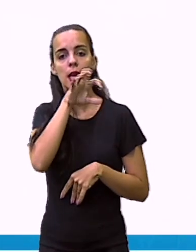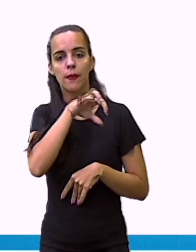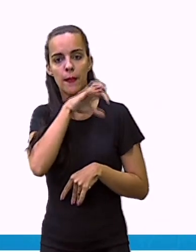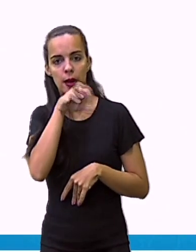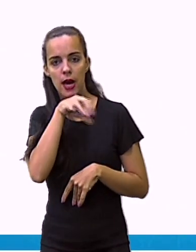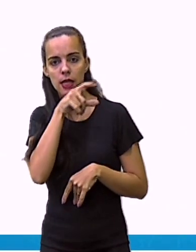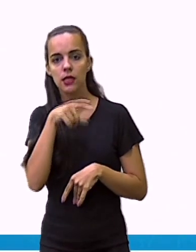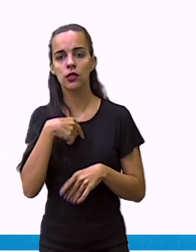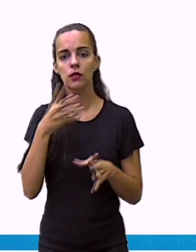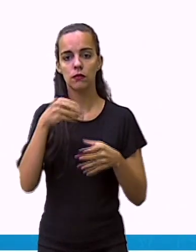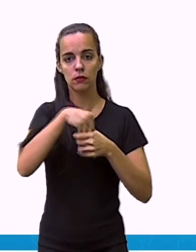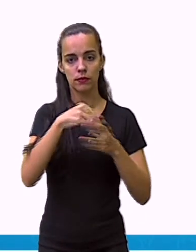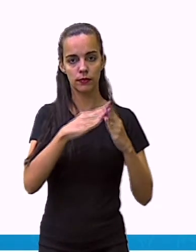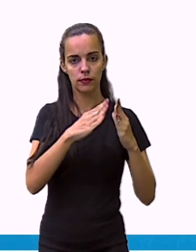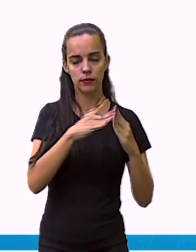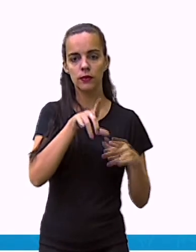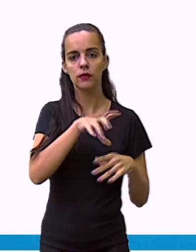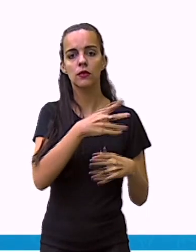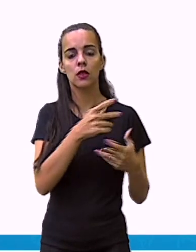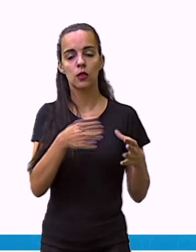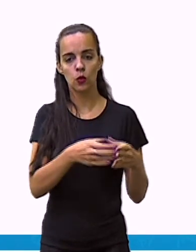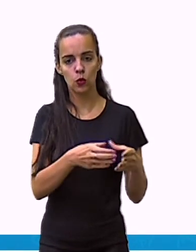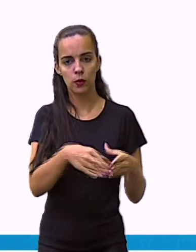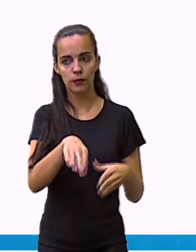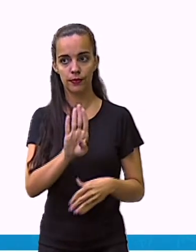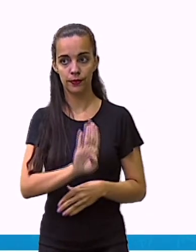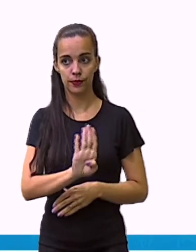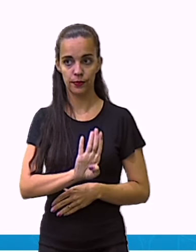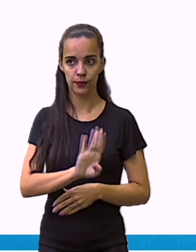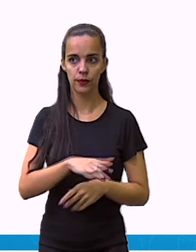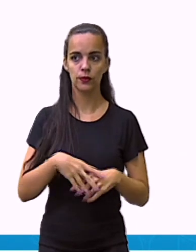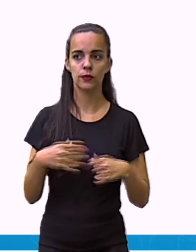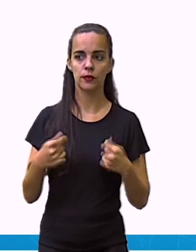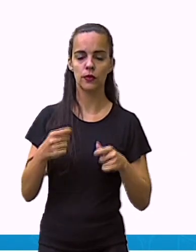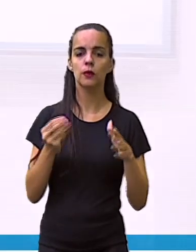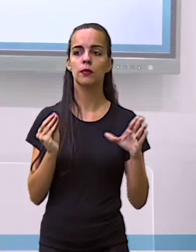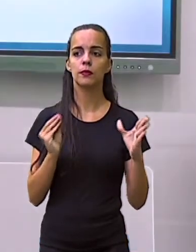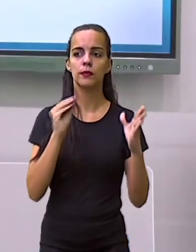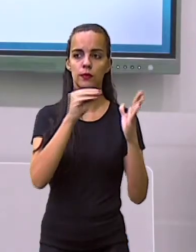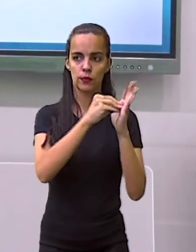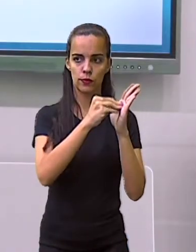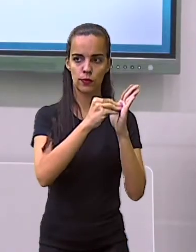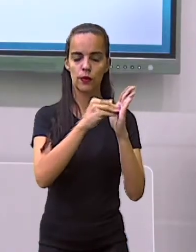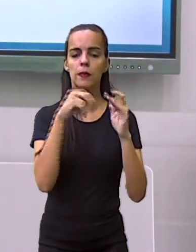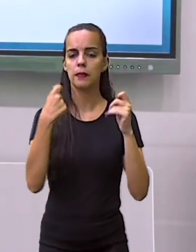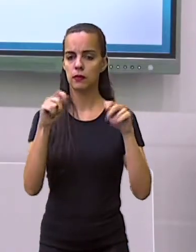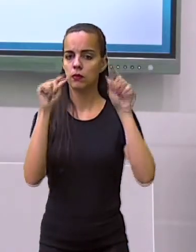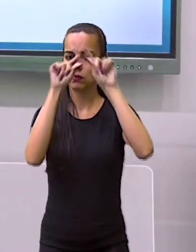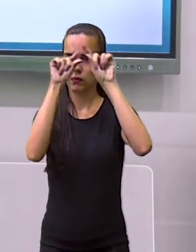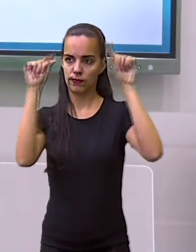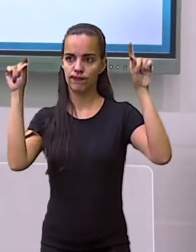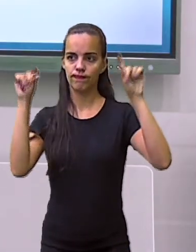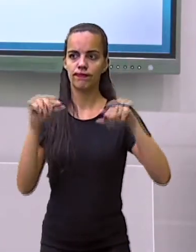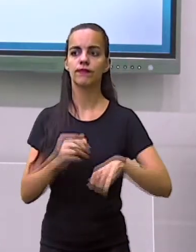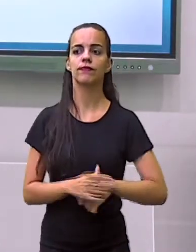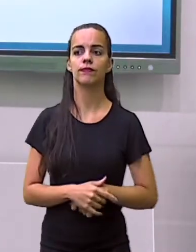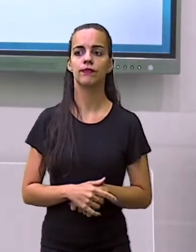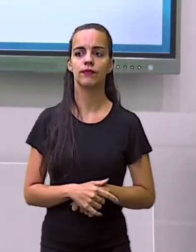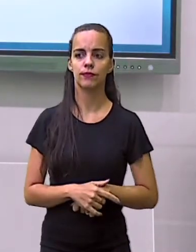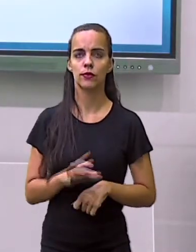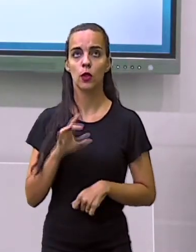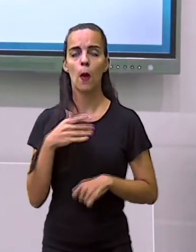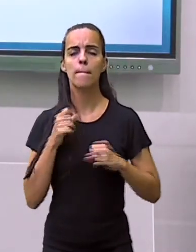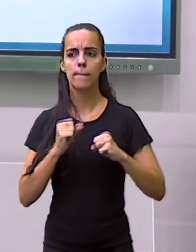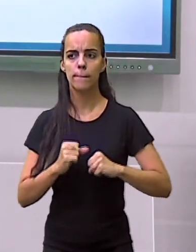animais de estimação da turma B. Então, eu preciso colocar o título. Após colocar